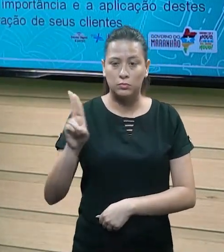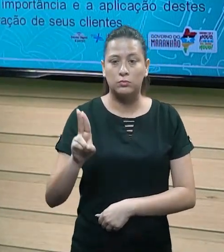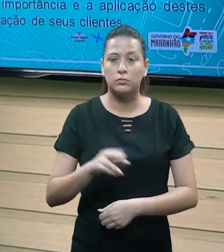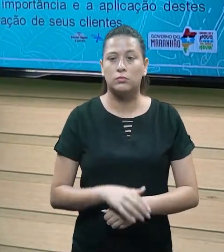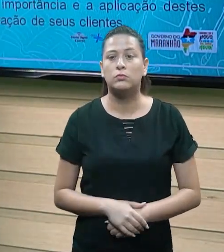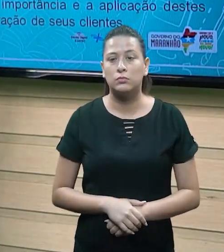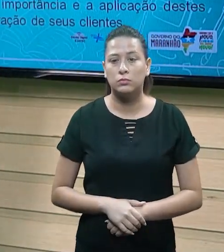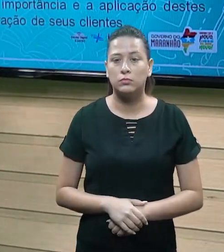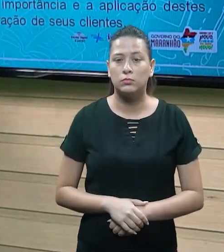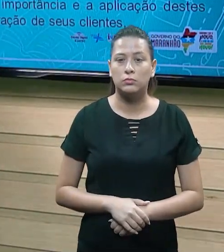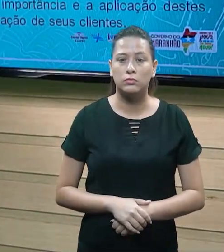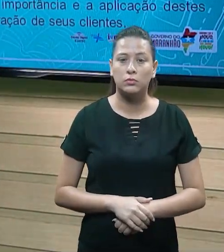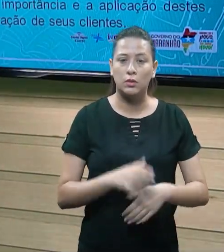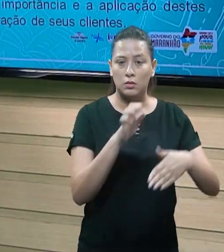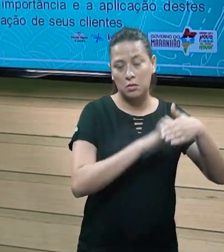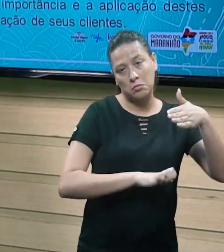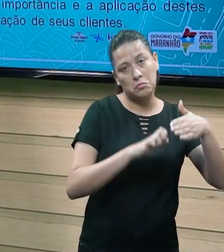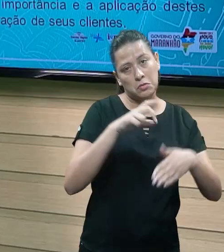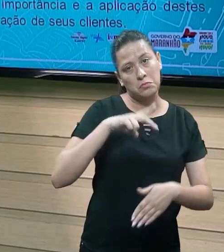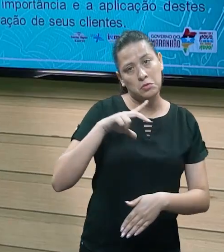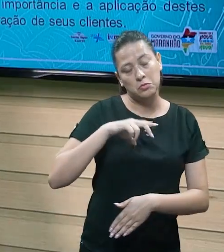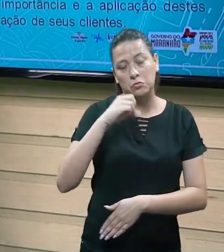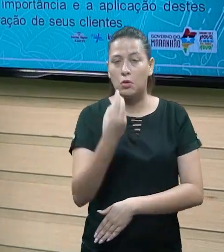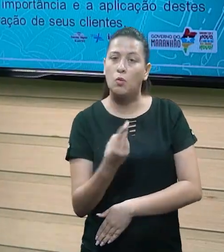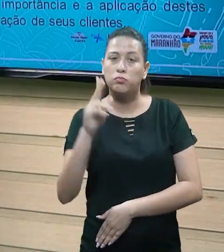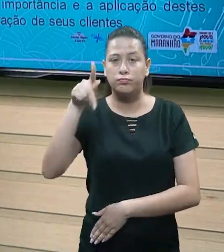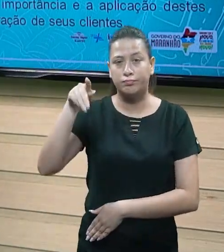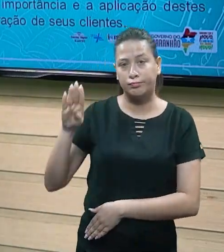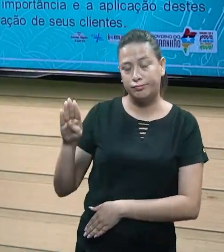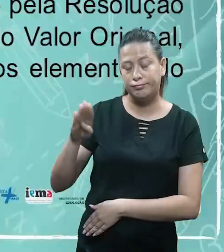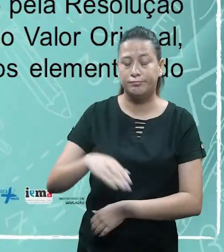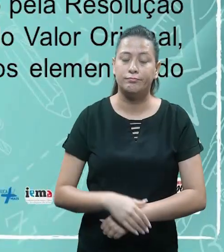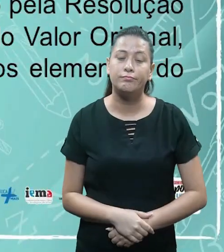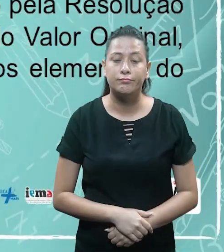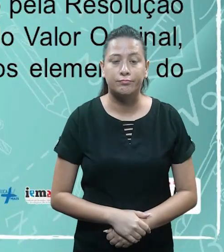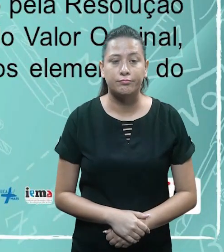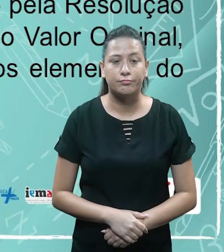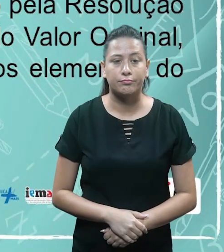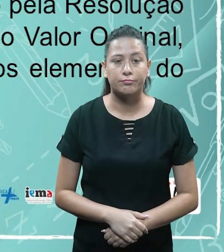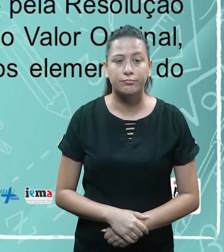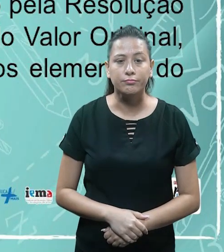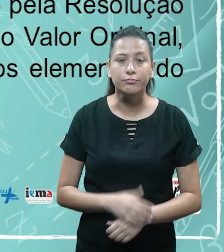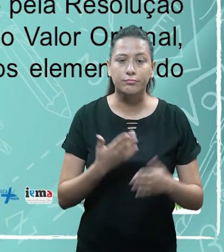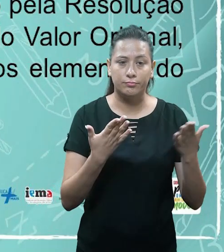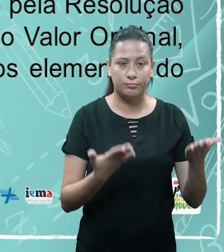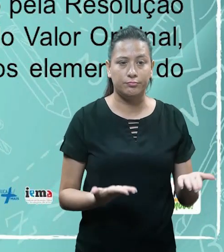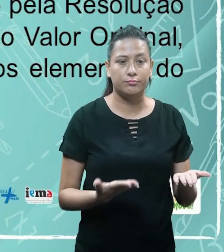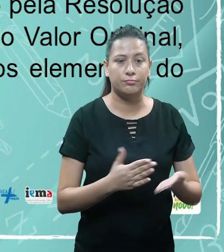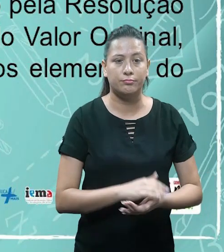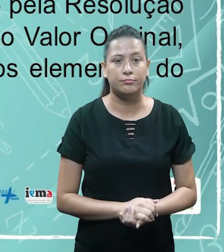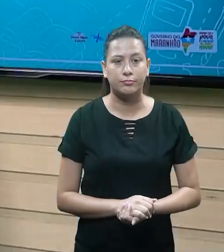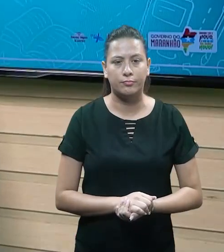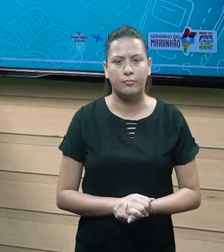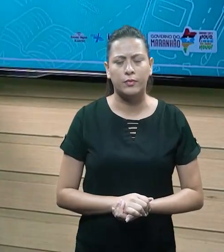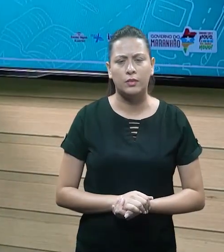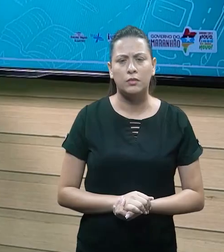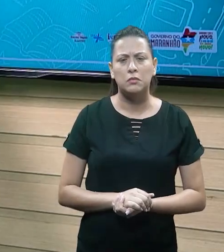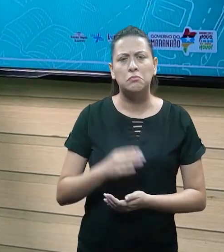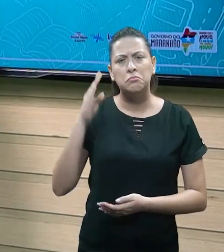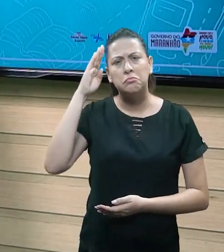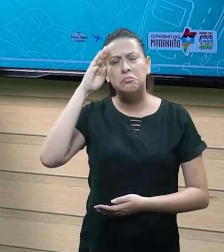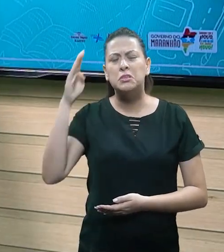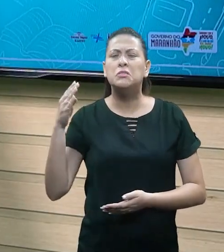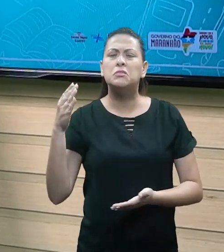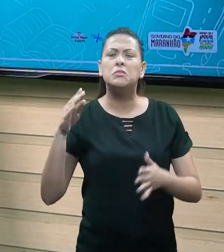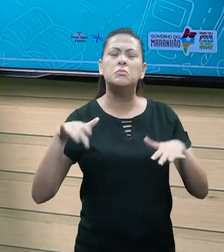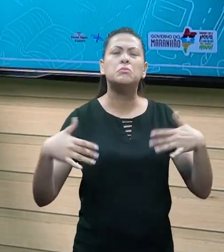Na sua empresa, independente seja no setor privado ou no setor público, ok? Então vamos lá, quais são os princípios? Que princípios